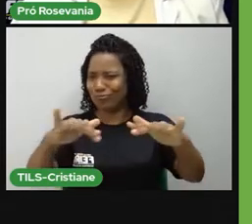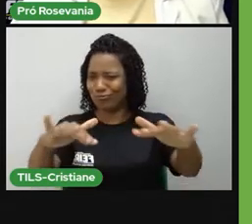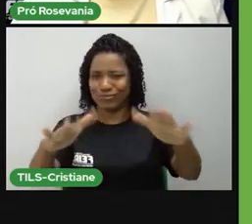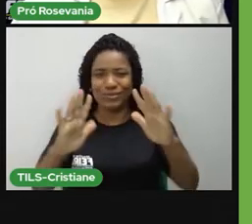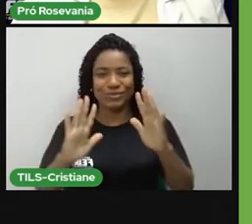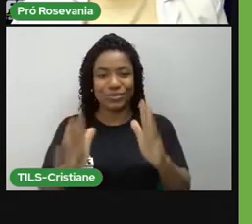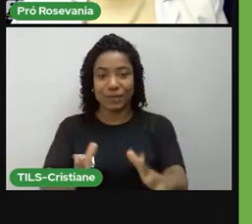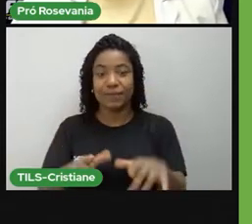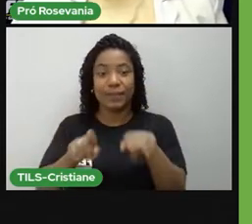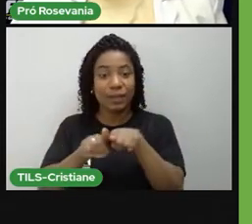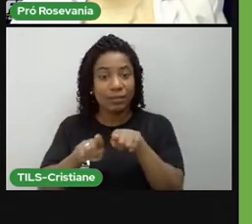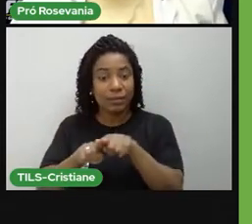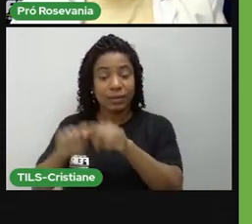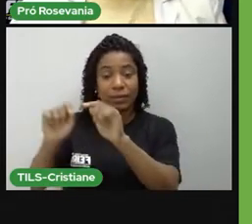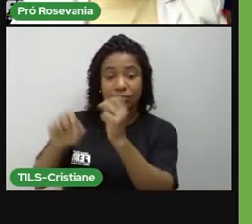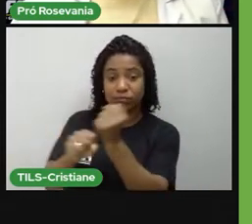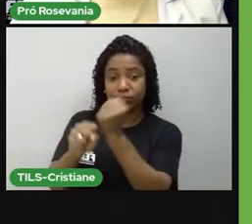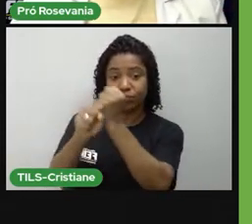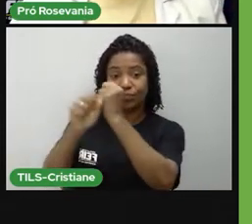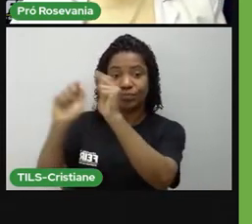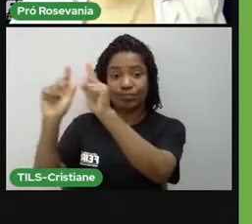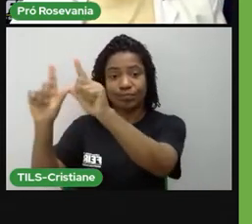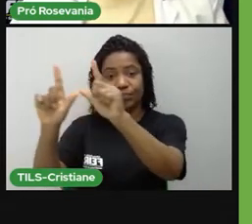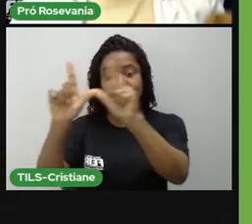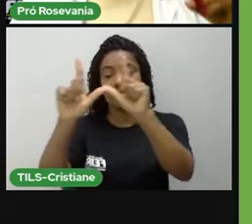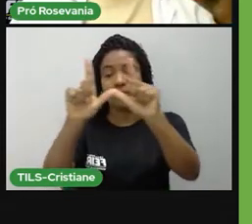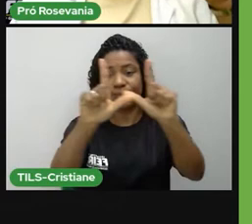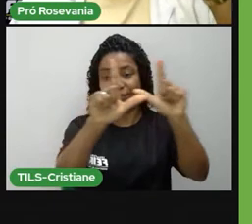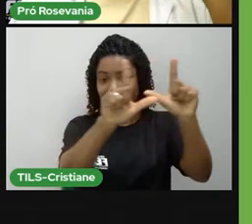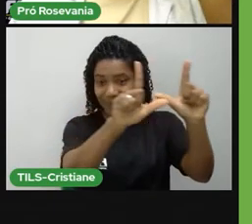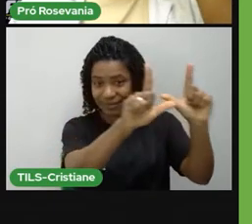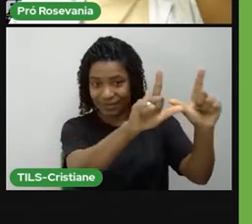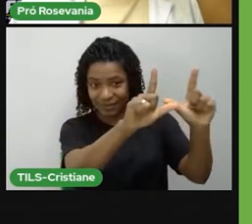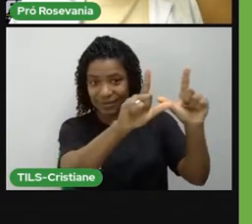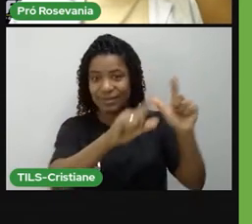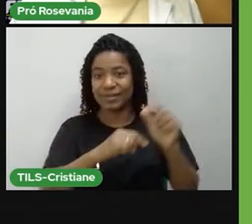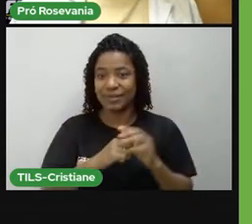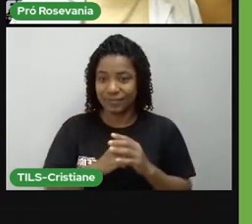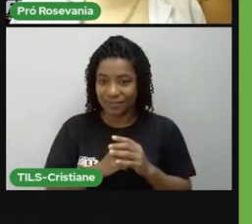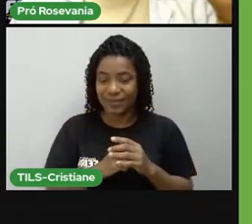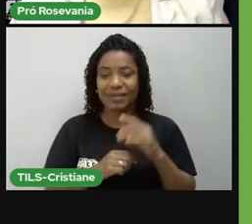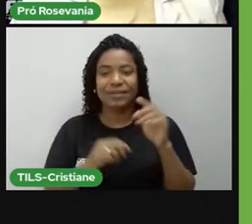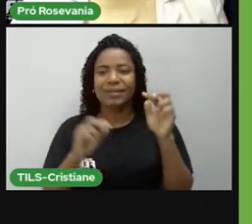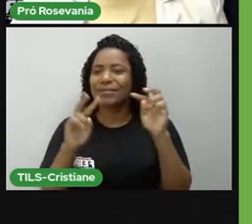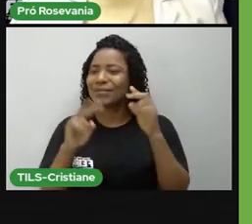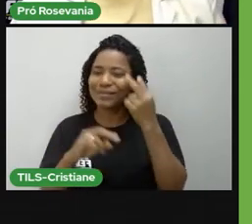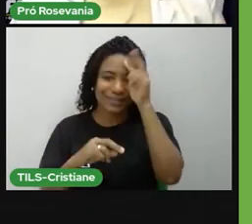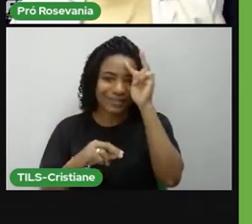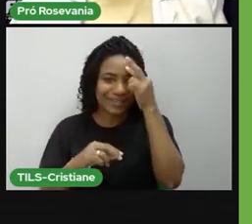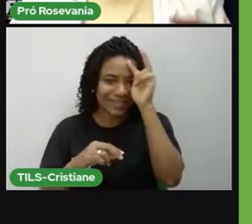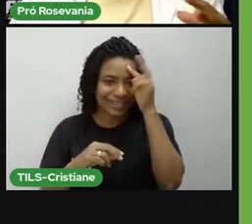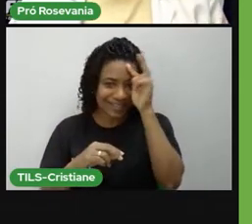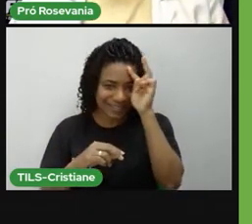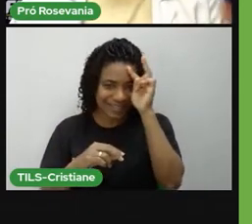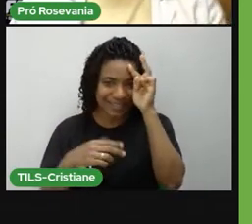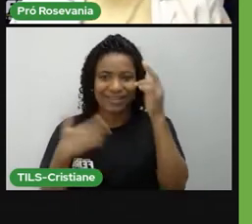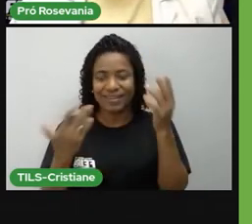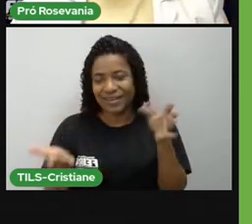portugueses, tem uma historinha que diz assim, né, que o ouro que Portugal levou pra aqui, né,